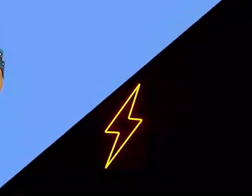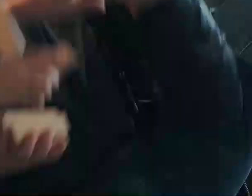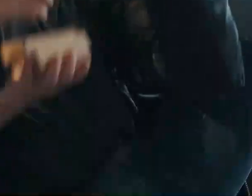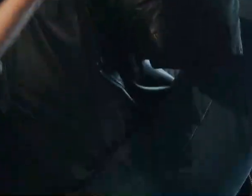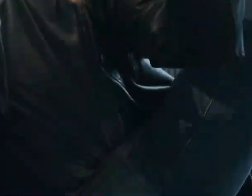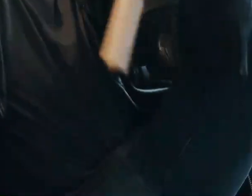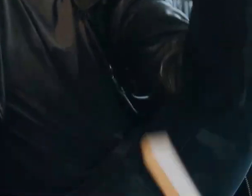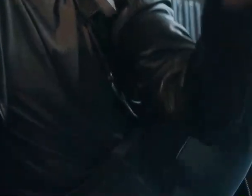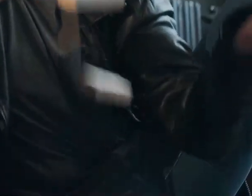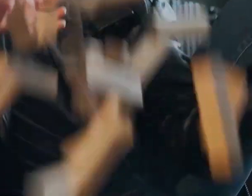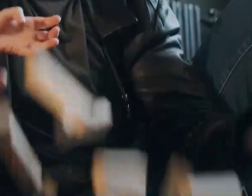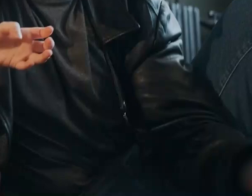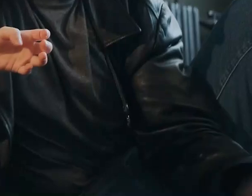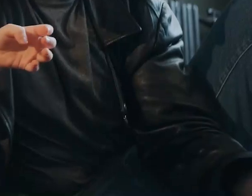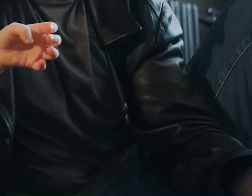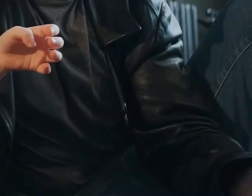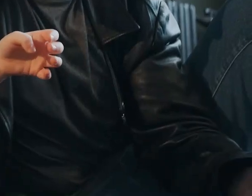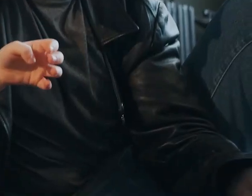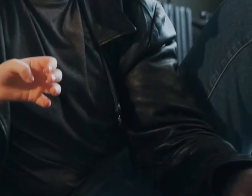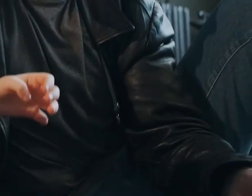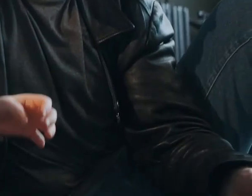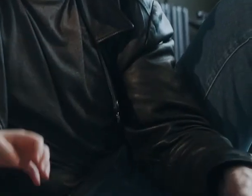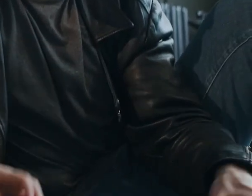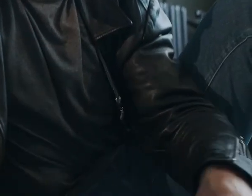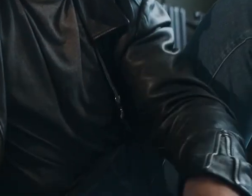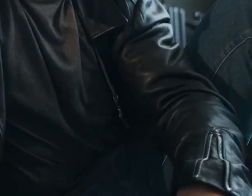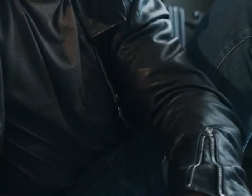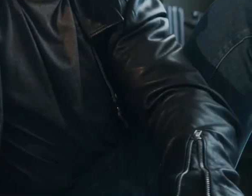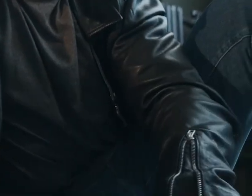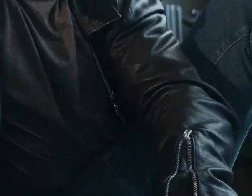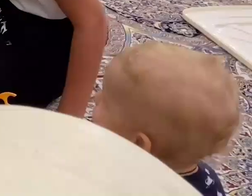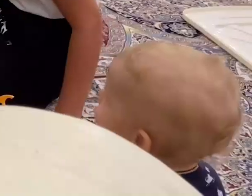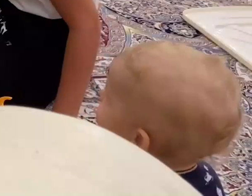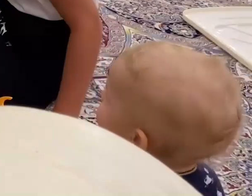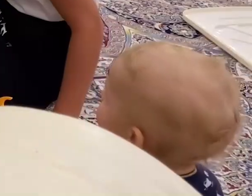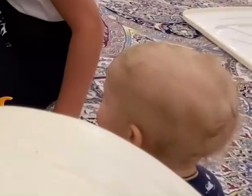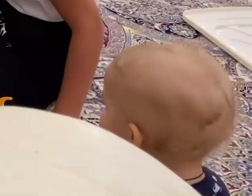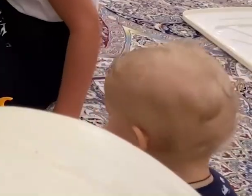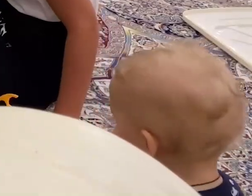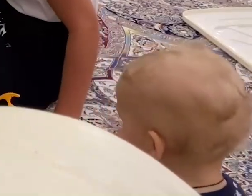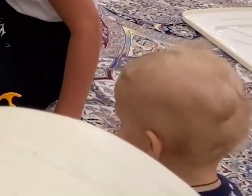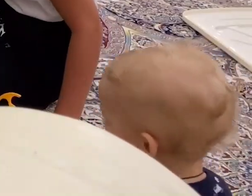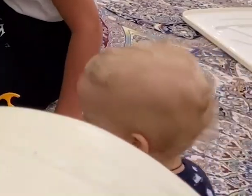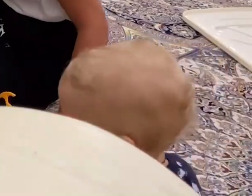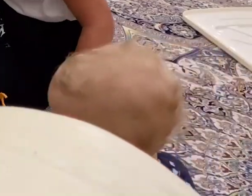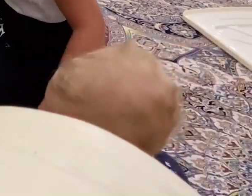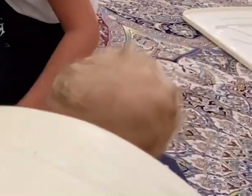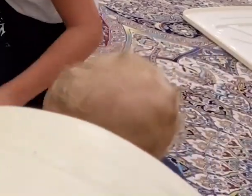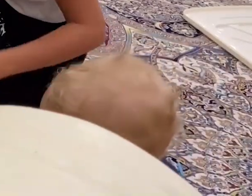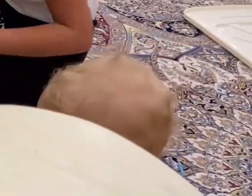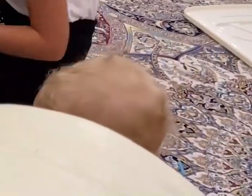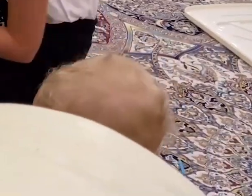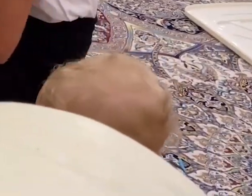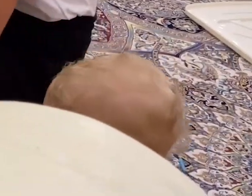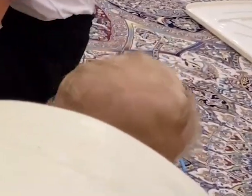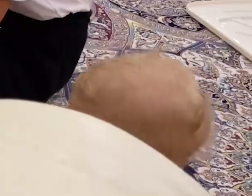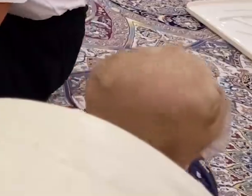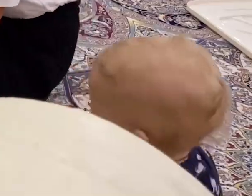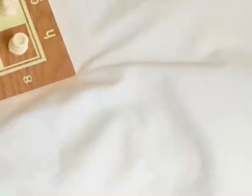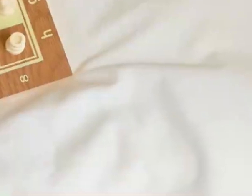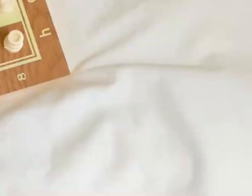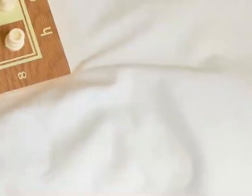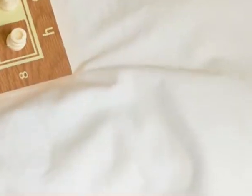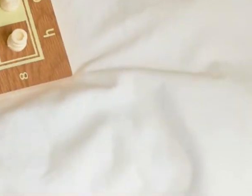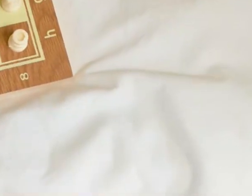E ainda, pelas similaridades com o brinquedo. Nos casos em que se assemelha a um objeto físico,